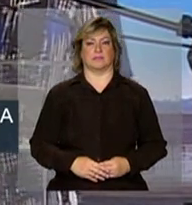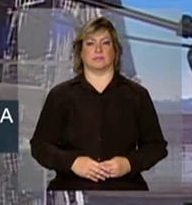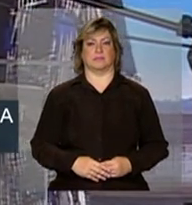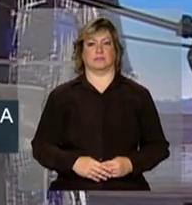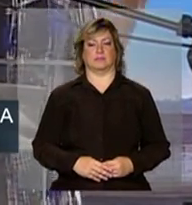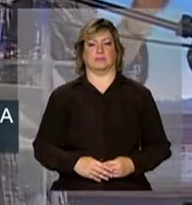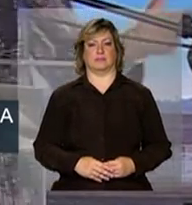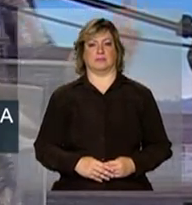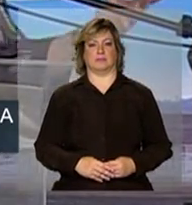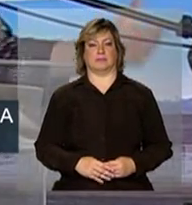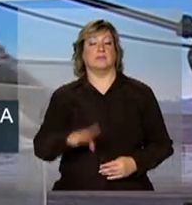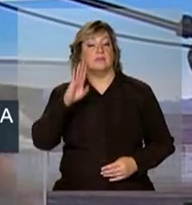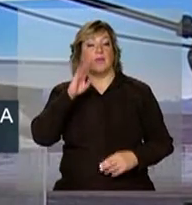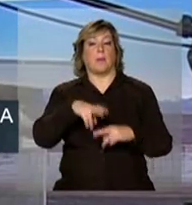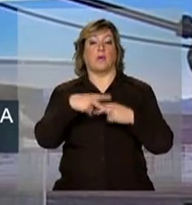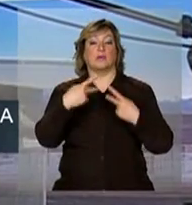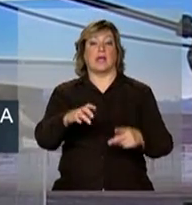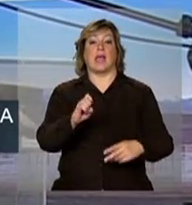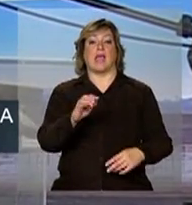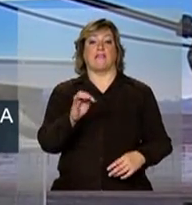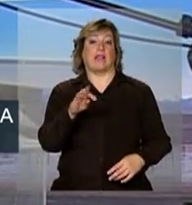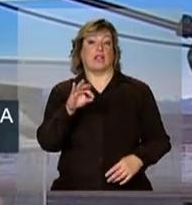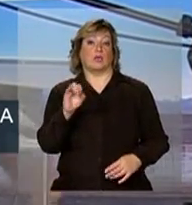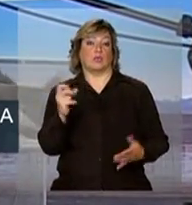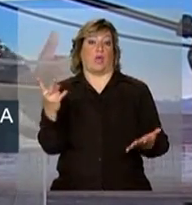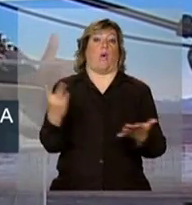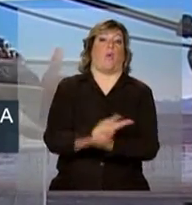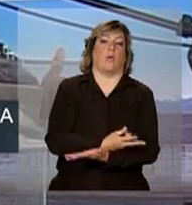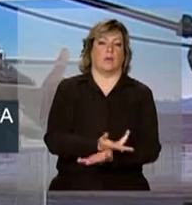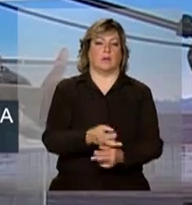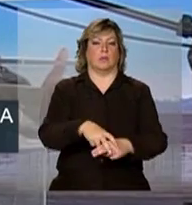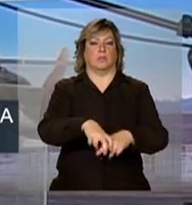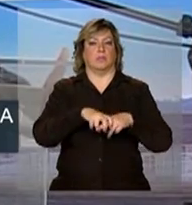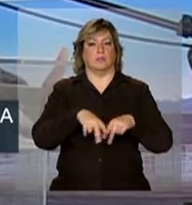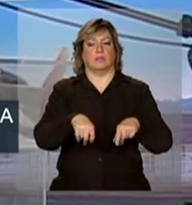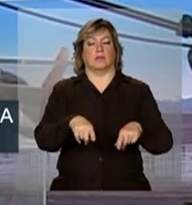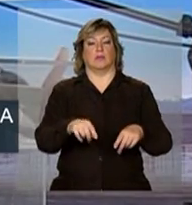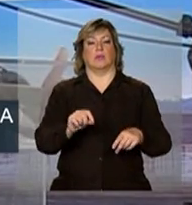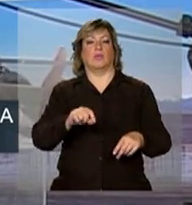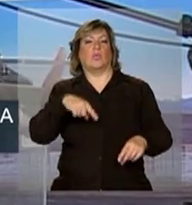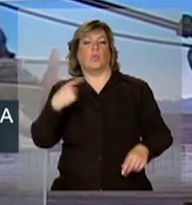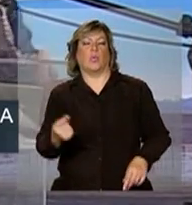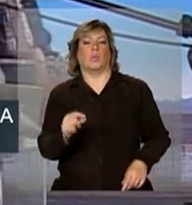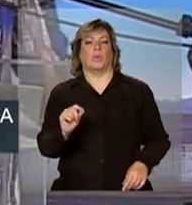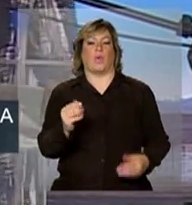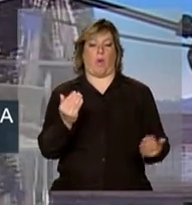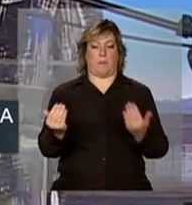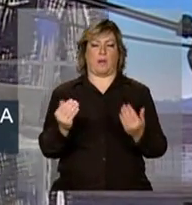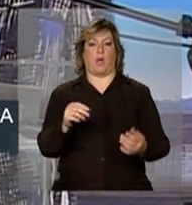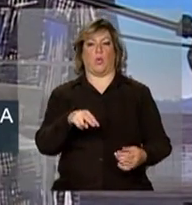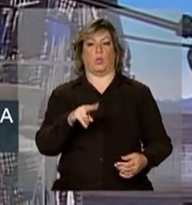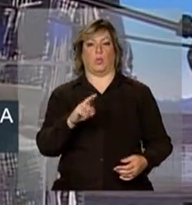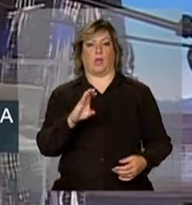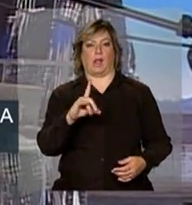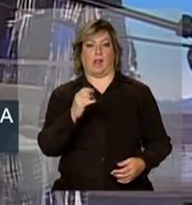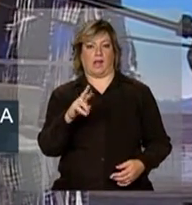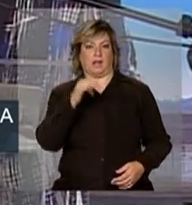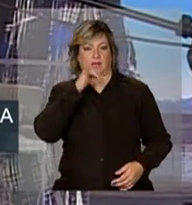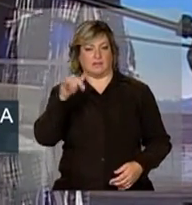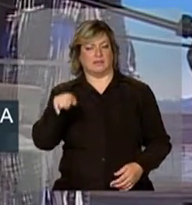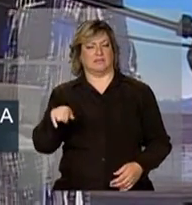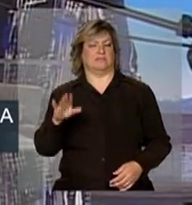dos seus efeitos e consequências, do que gerar energia nuclear. E muito mais